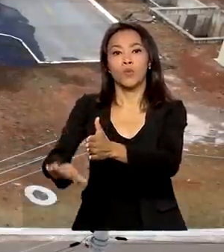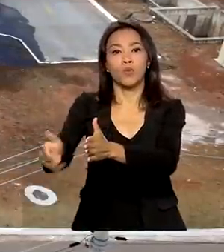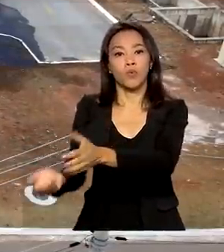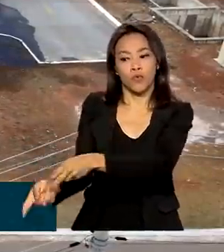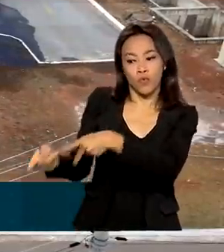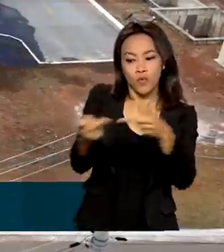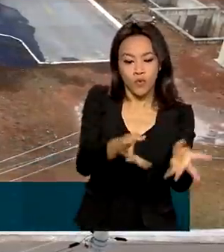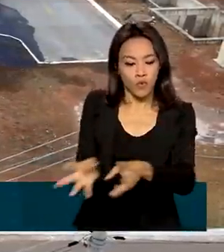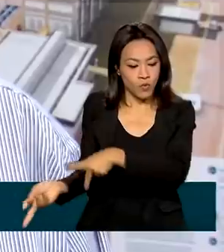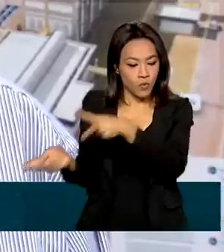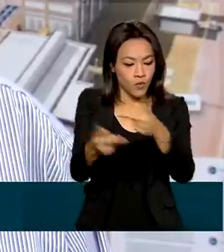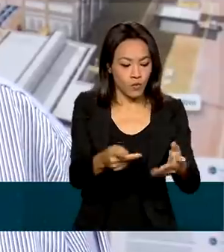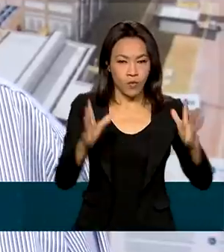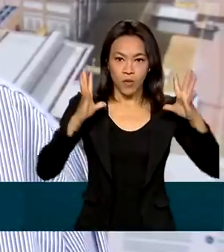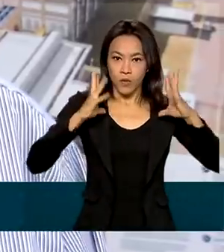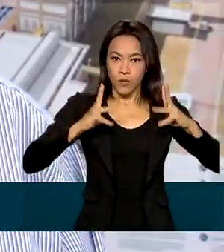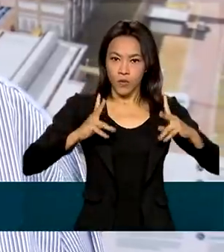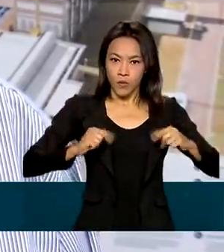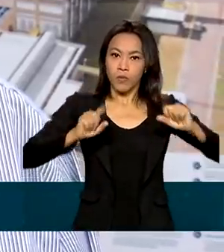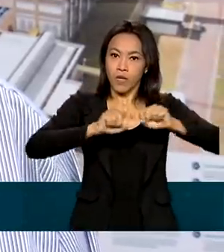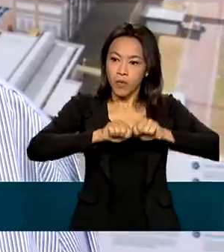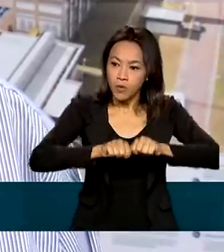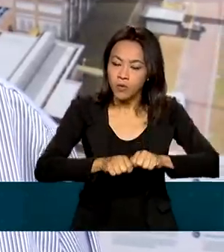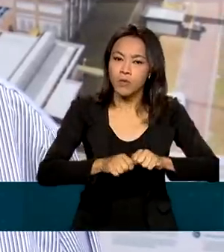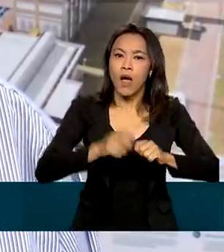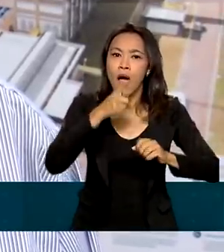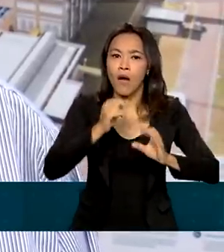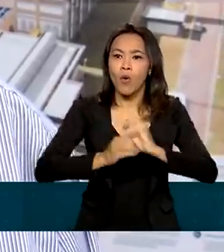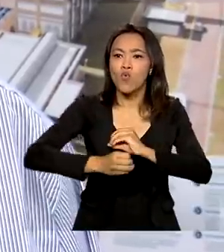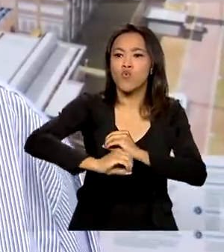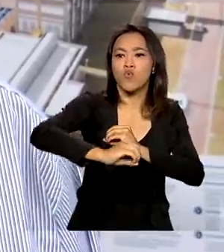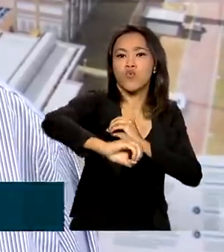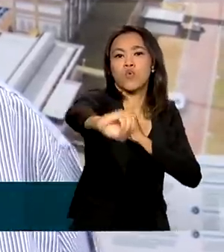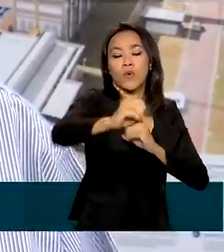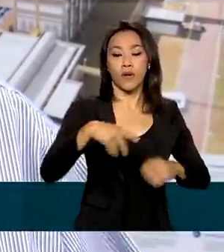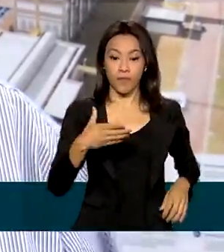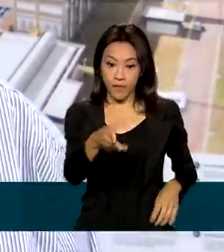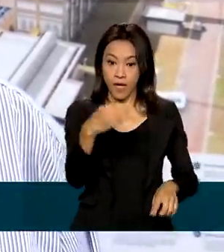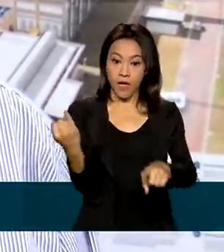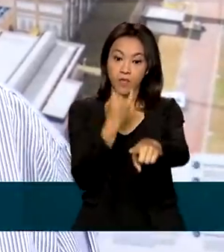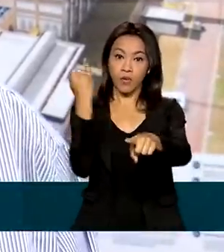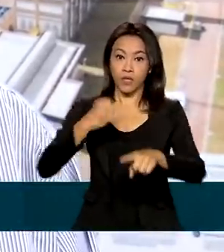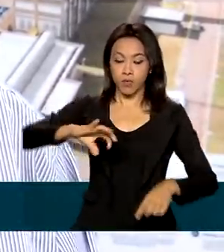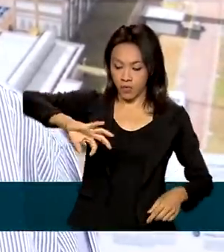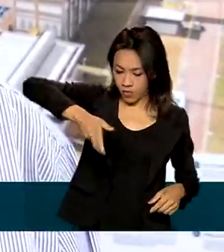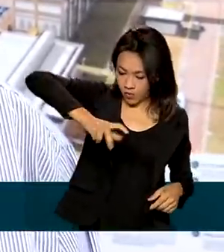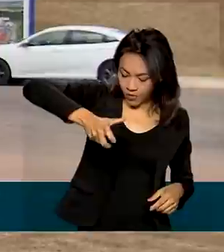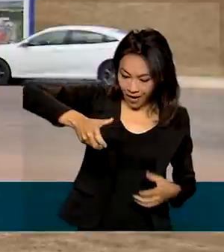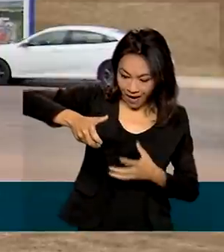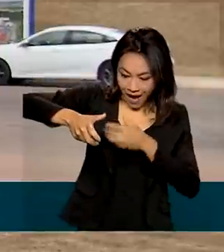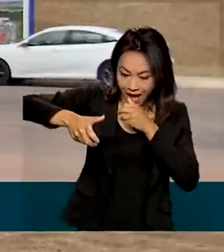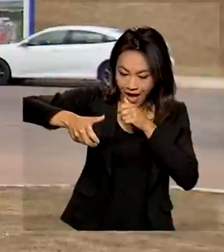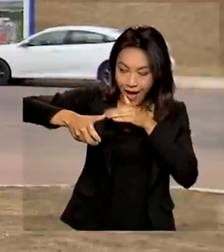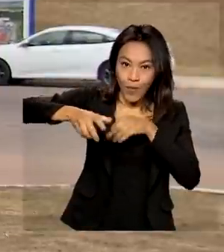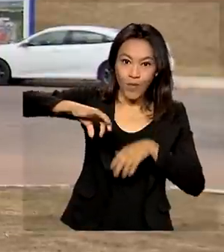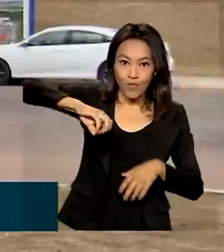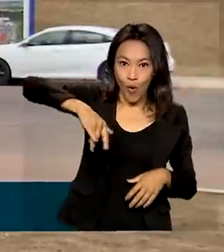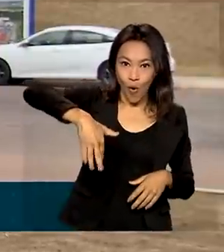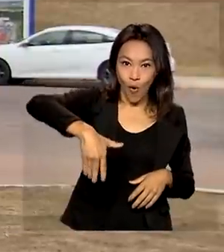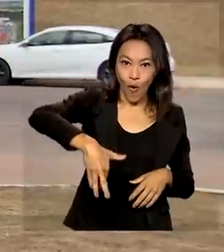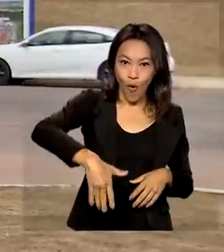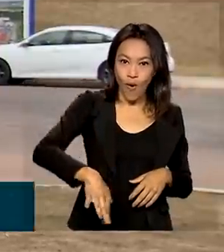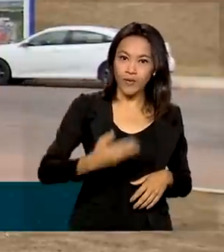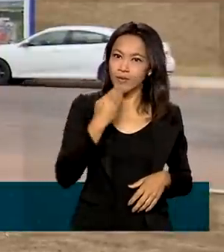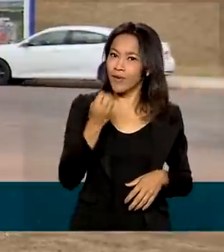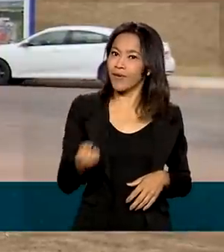300 mil pessoas. É muito importante a pessoa abrir sua torneira e ter água. Não faltará água mais nessa região. O empreendimento vai gerar